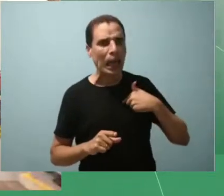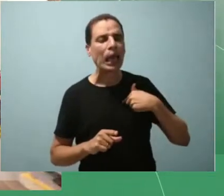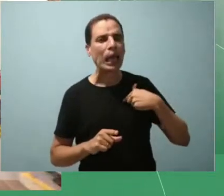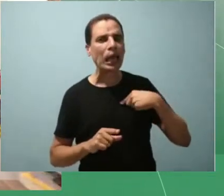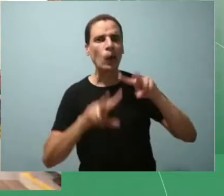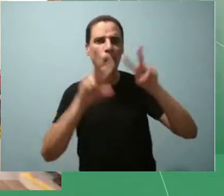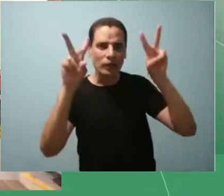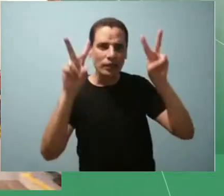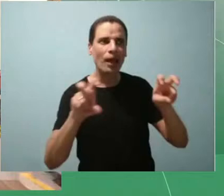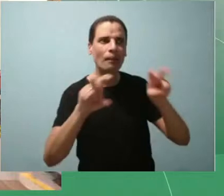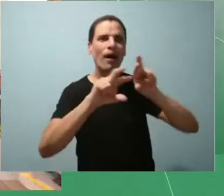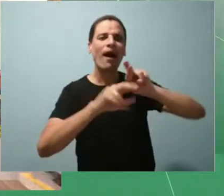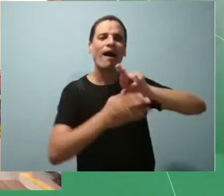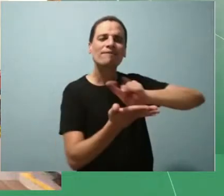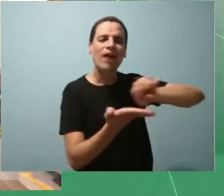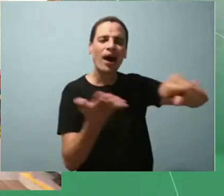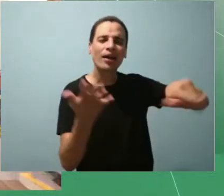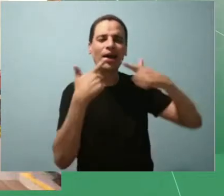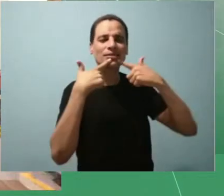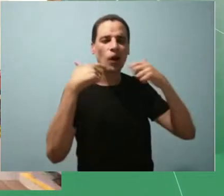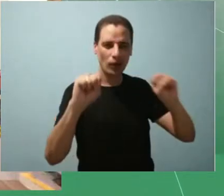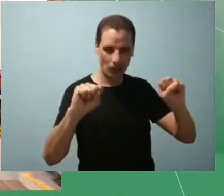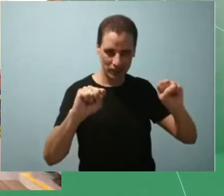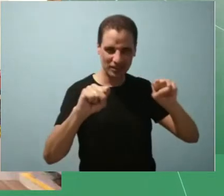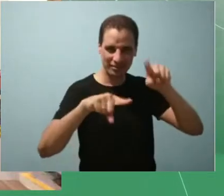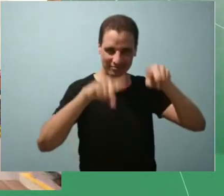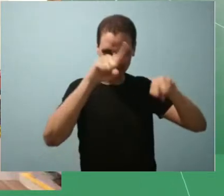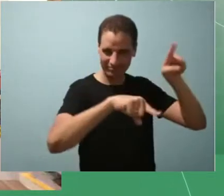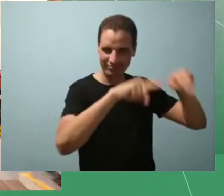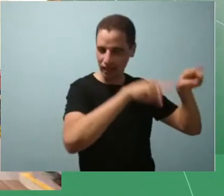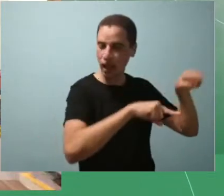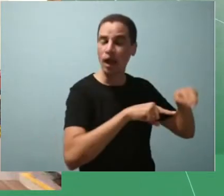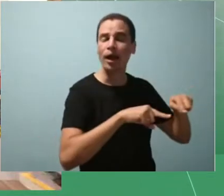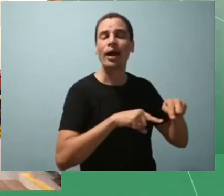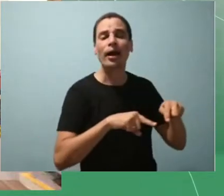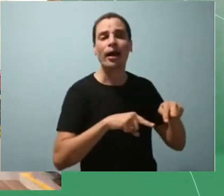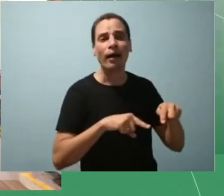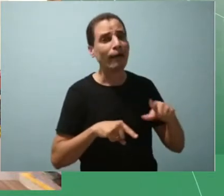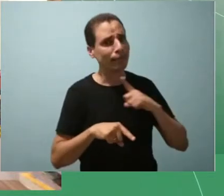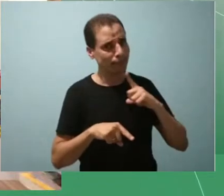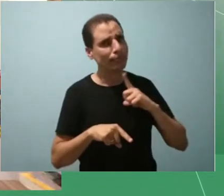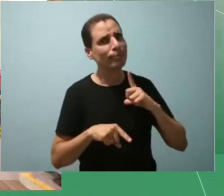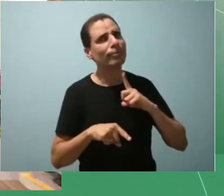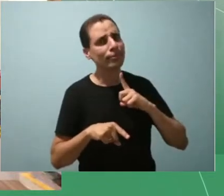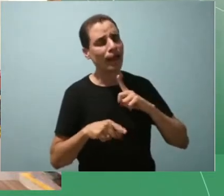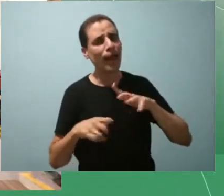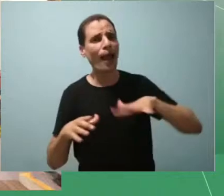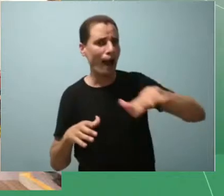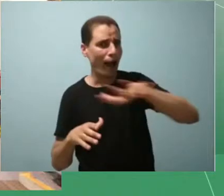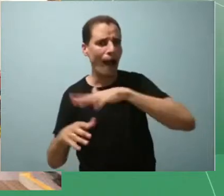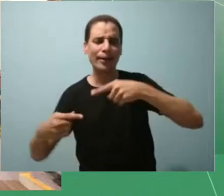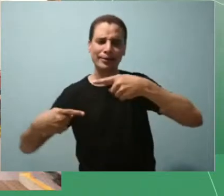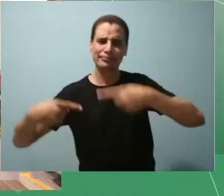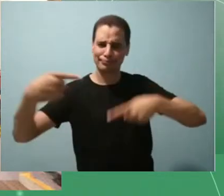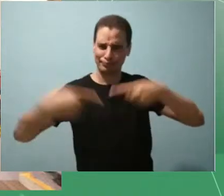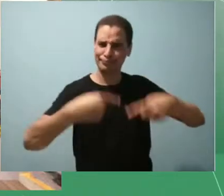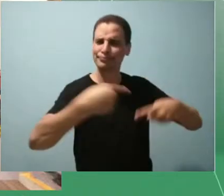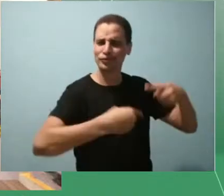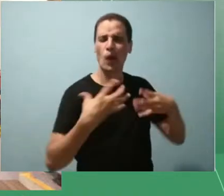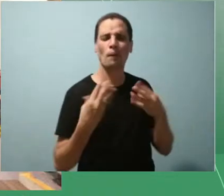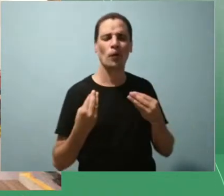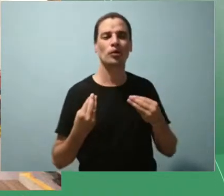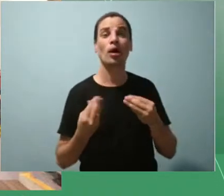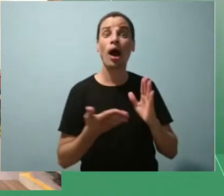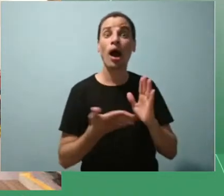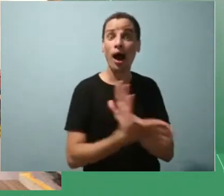como é que eu posso dizer ela traz muita discussão para a área alguns autores eu pude